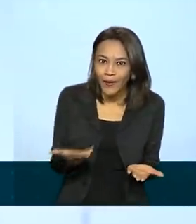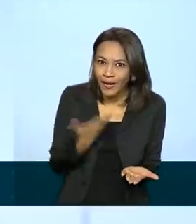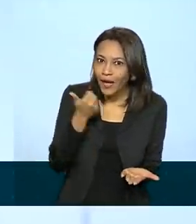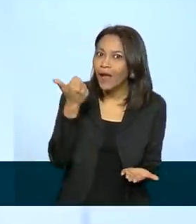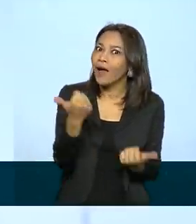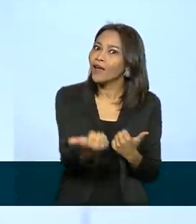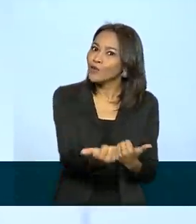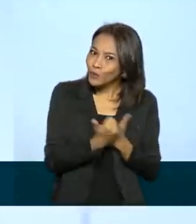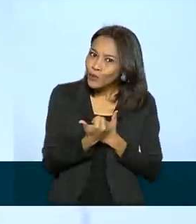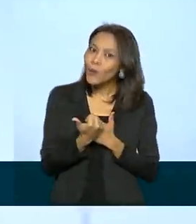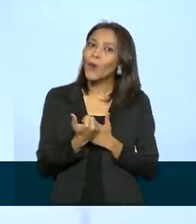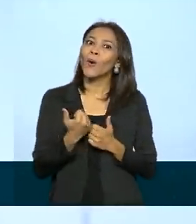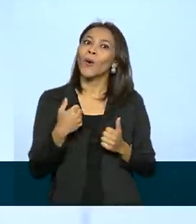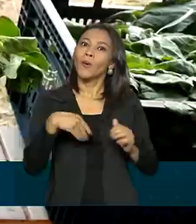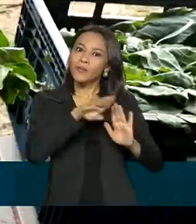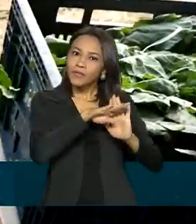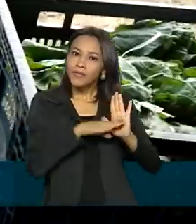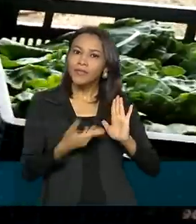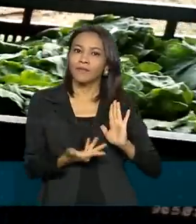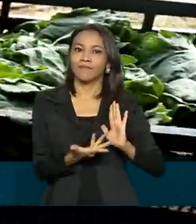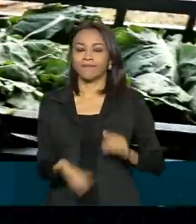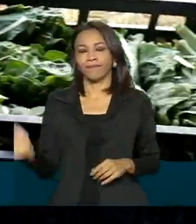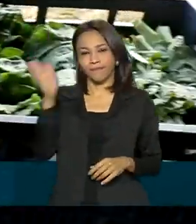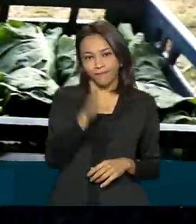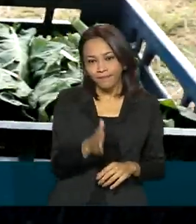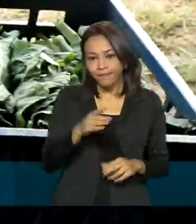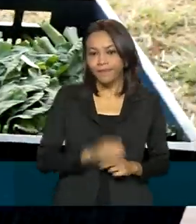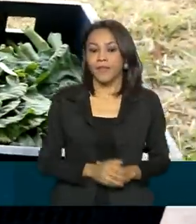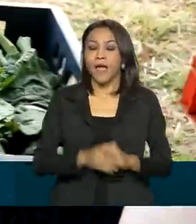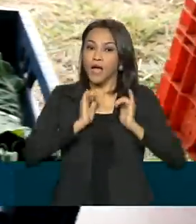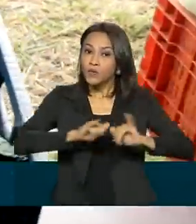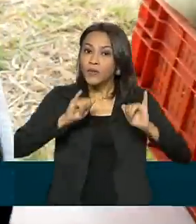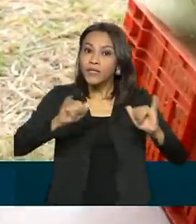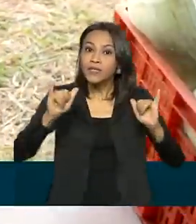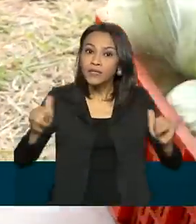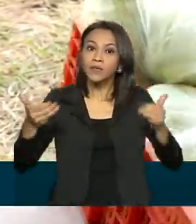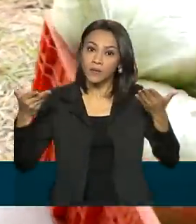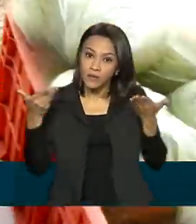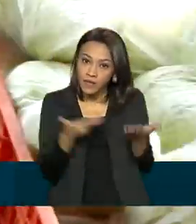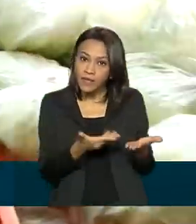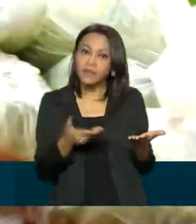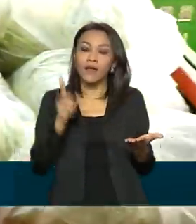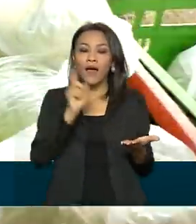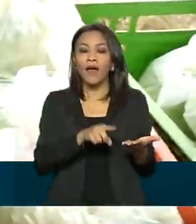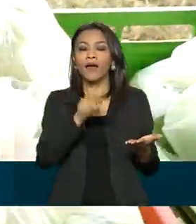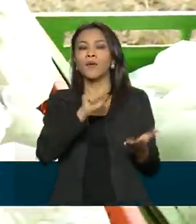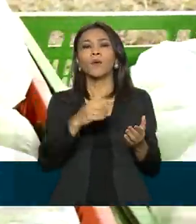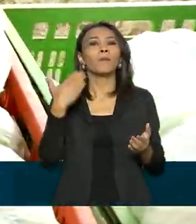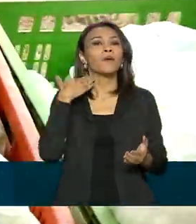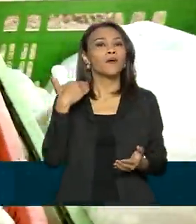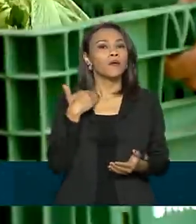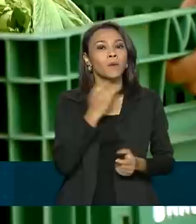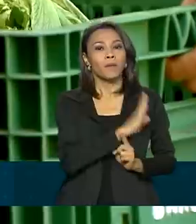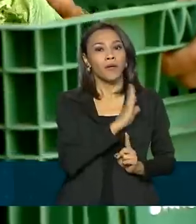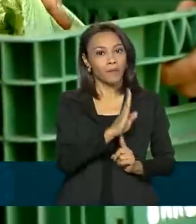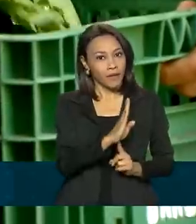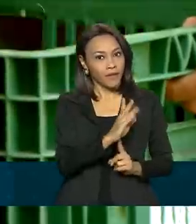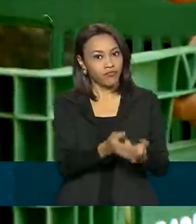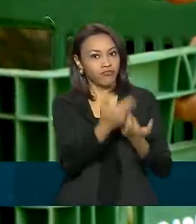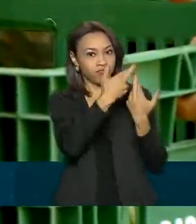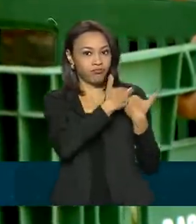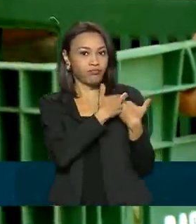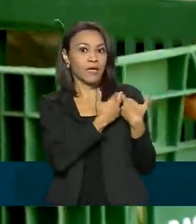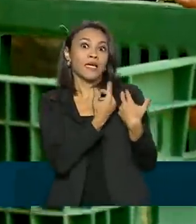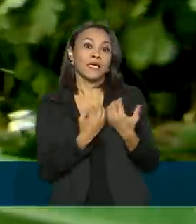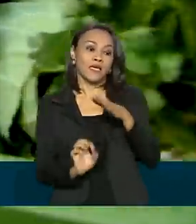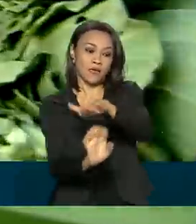ajudinha, esse plano para nós foi muito bom. A iniciativa da campanha solidária é da Fundação do Banco do Brasil e Empresas